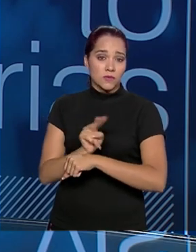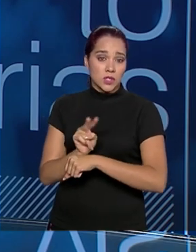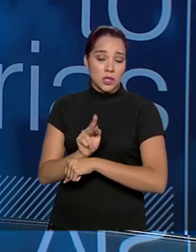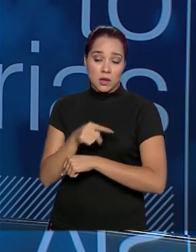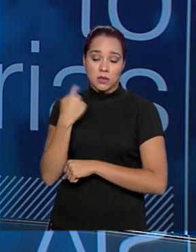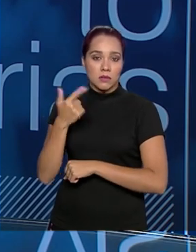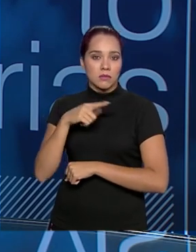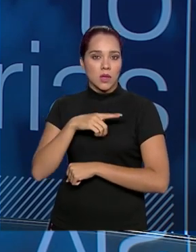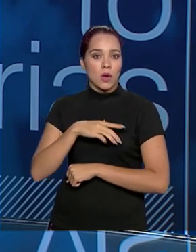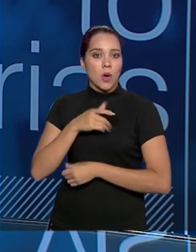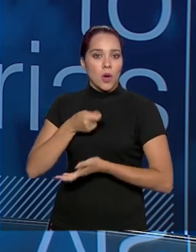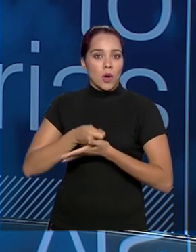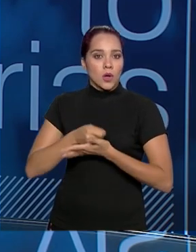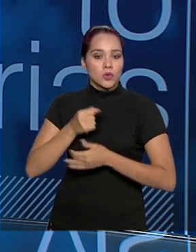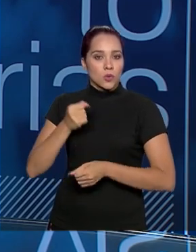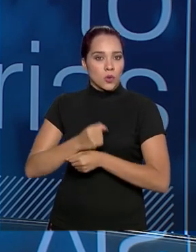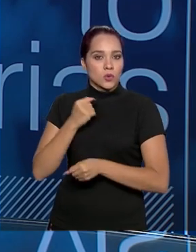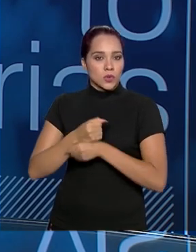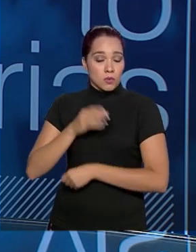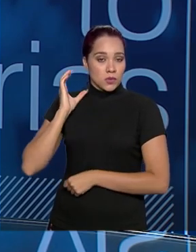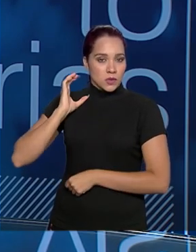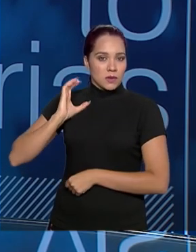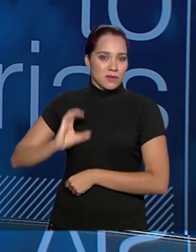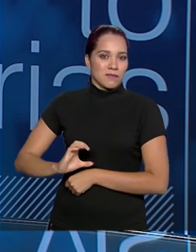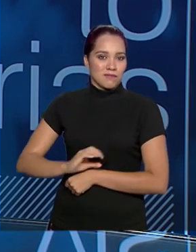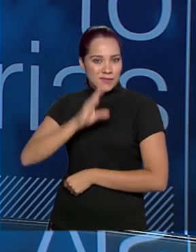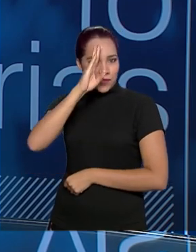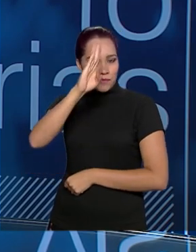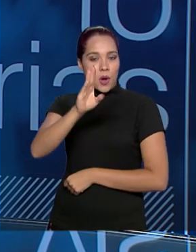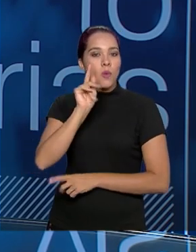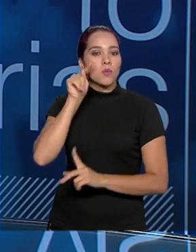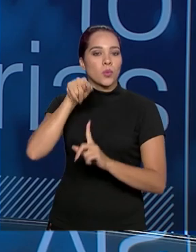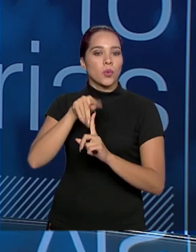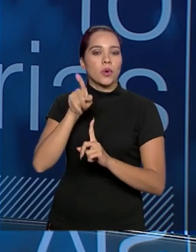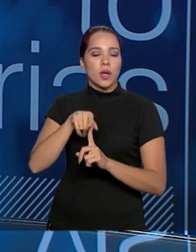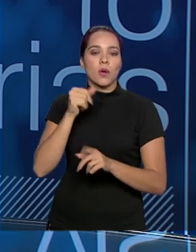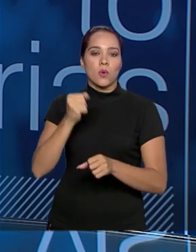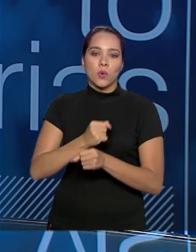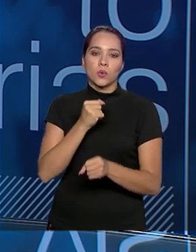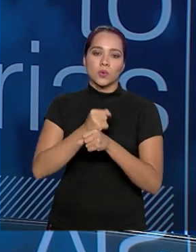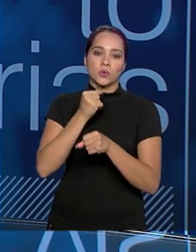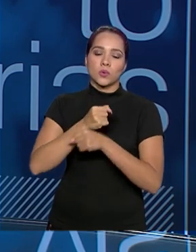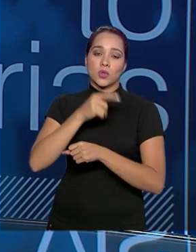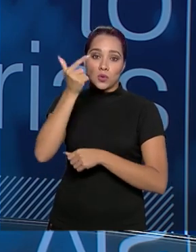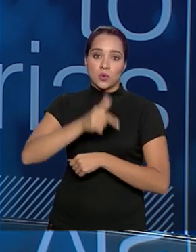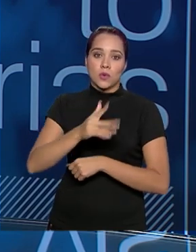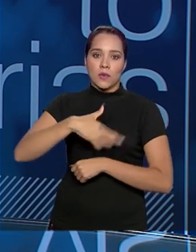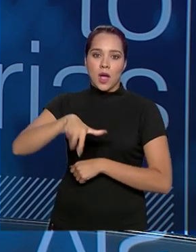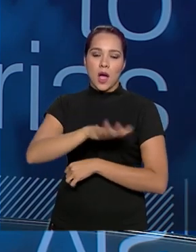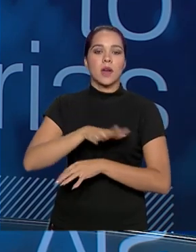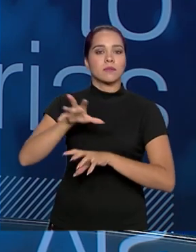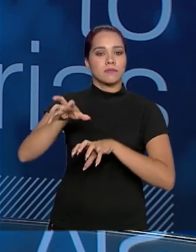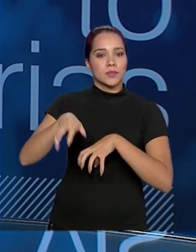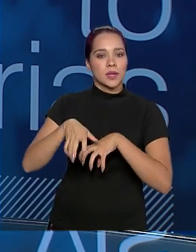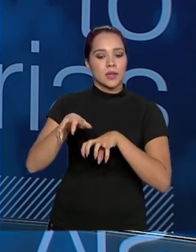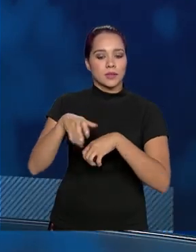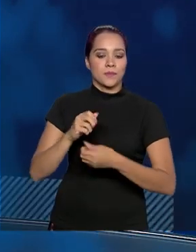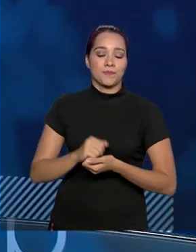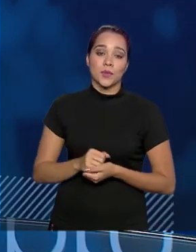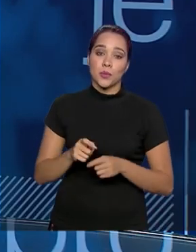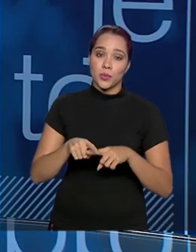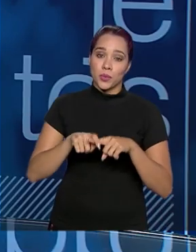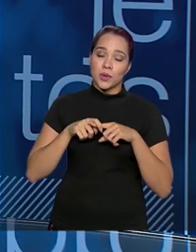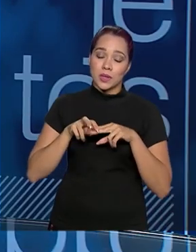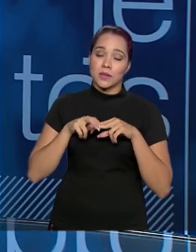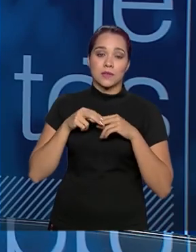dever de construção para o cidadão. E a nossa principal missão, hoje, é reconstruir o setor mineral. Então, por isso, a gente pede para o